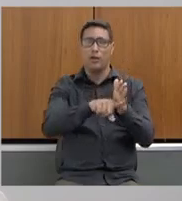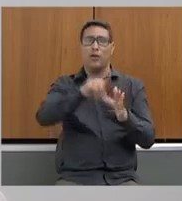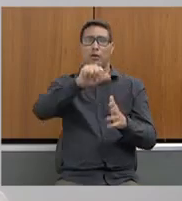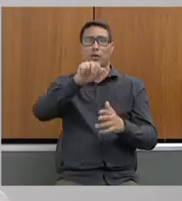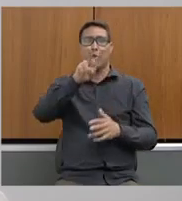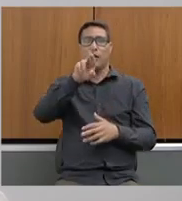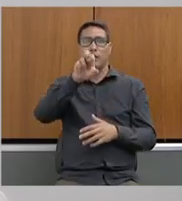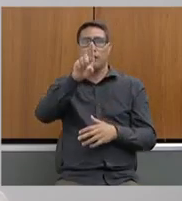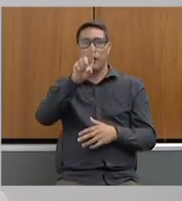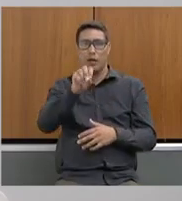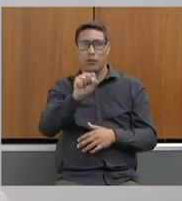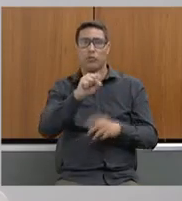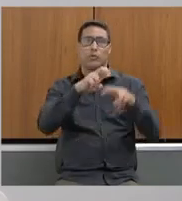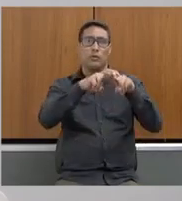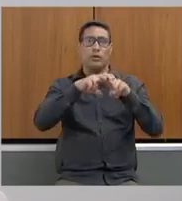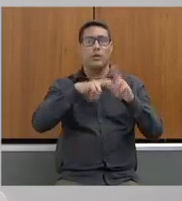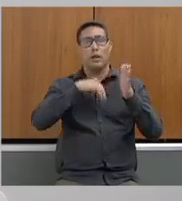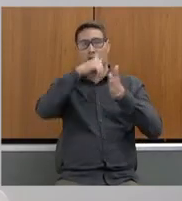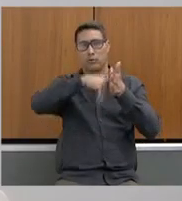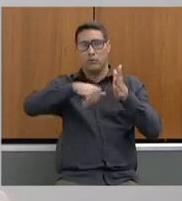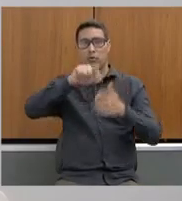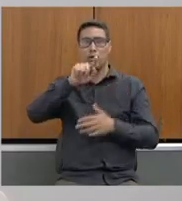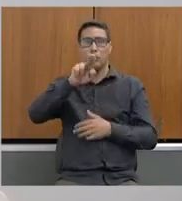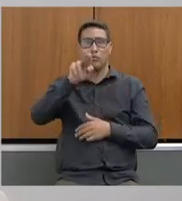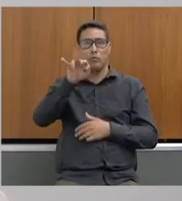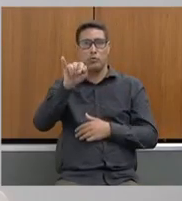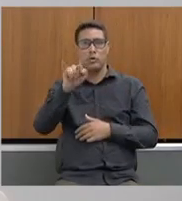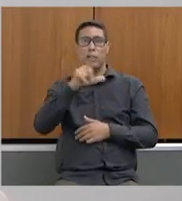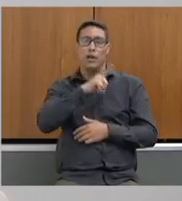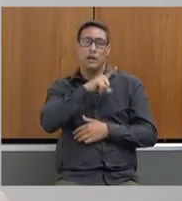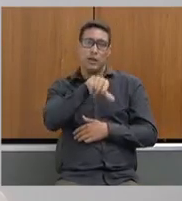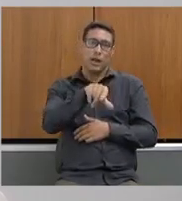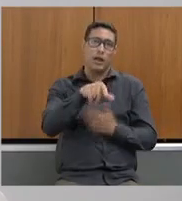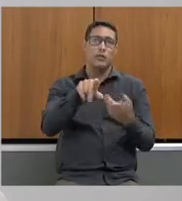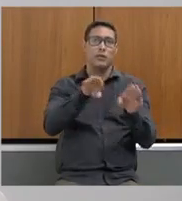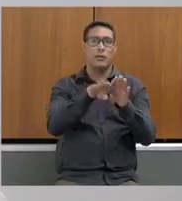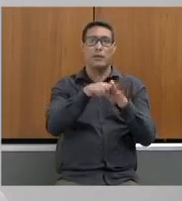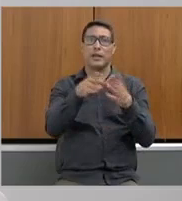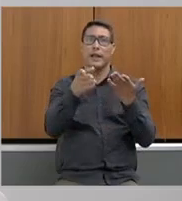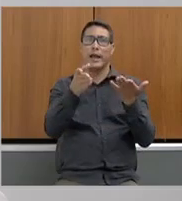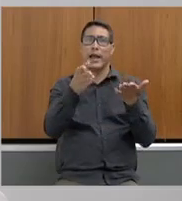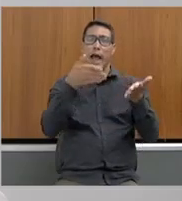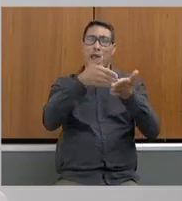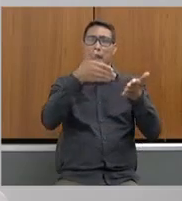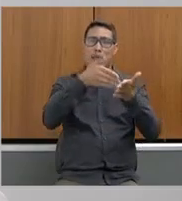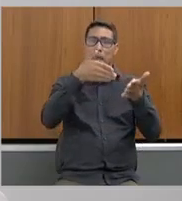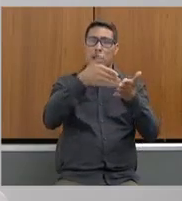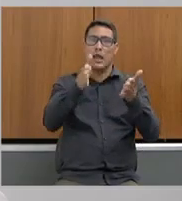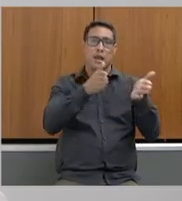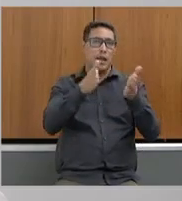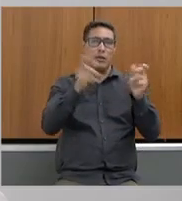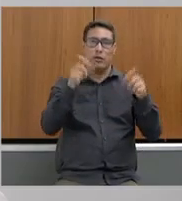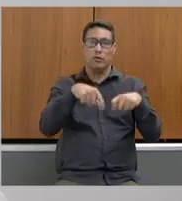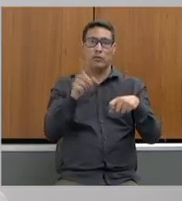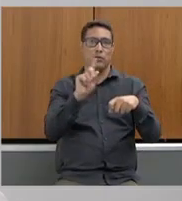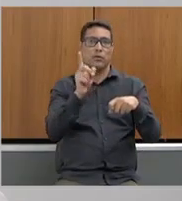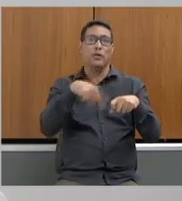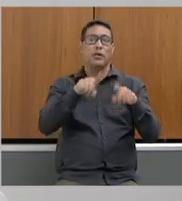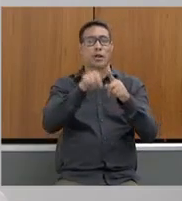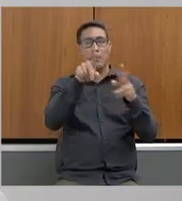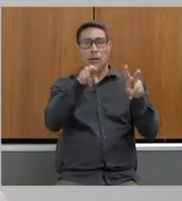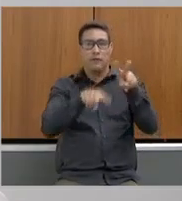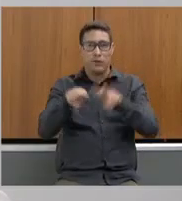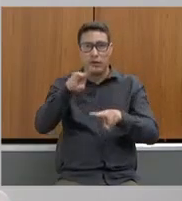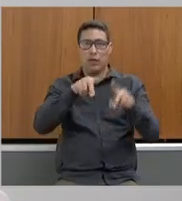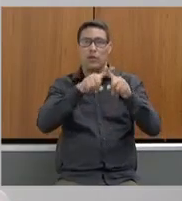em face da mineração GUT estariam com restrição de acesso, assim como o relatório final de fiscalização da Serra